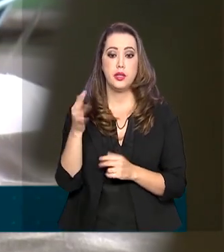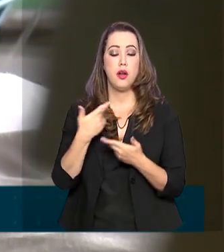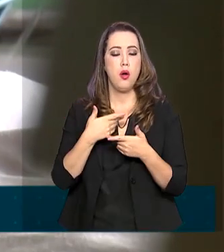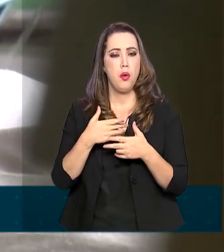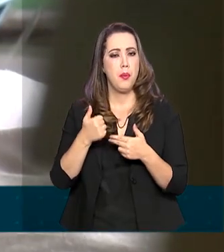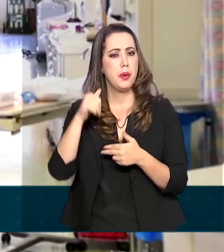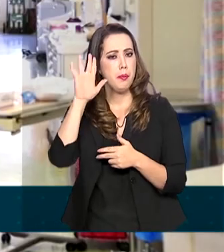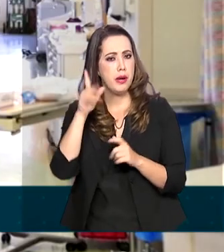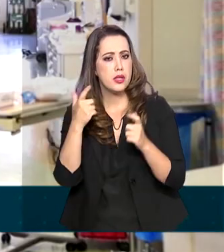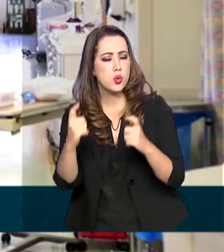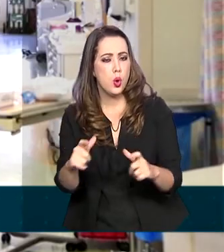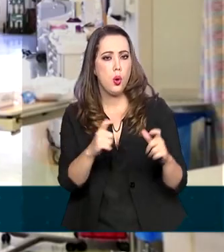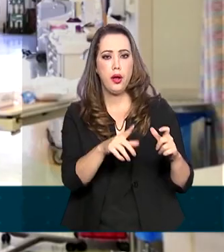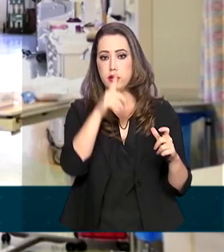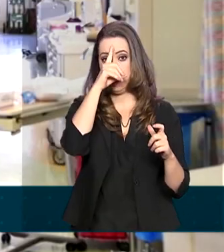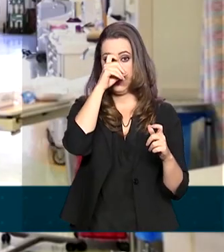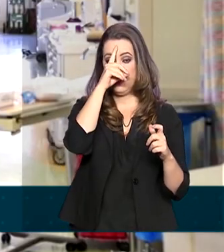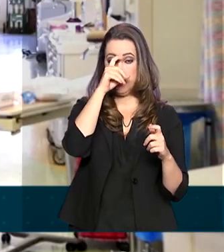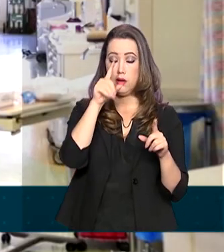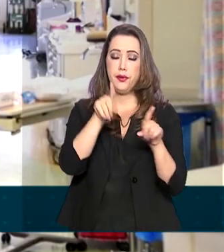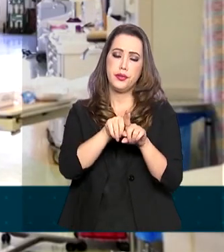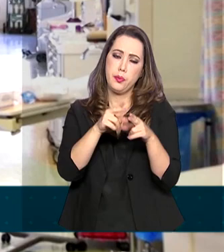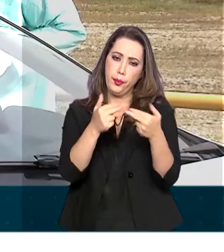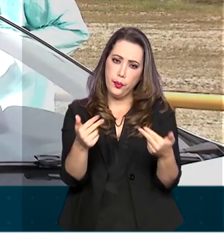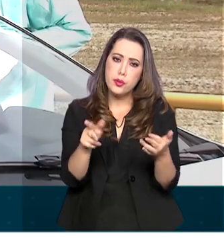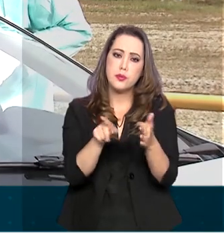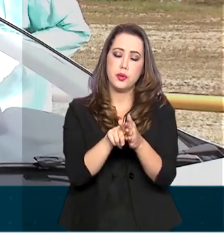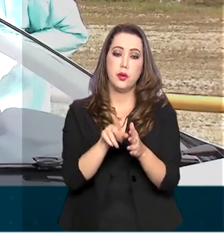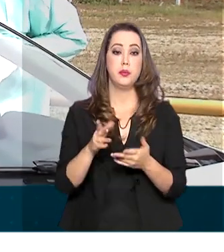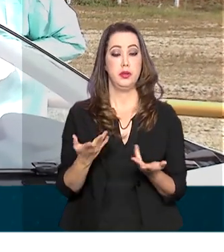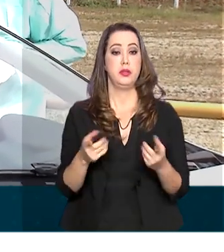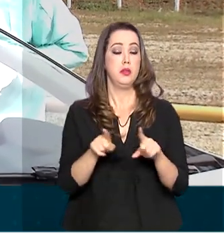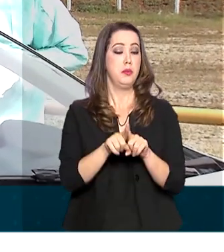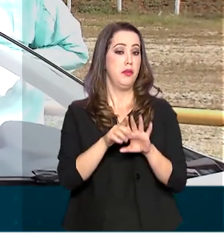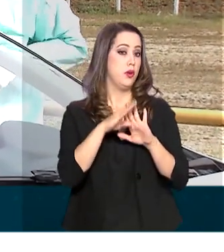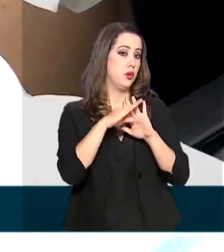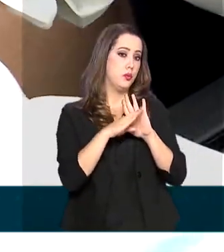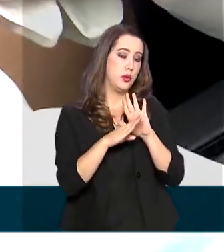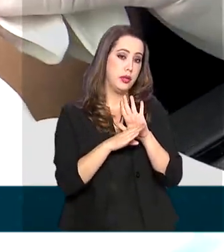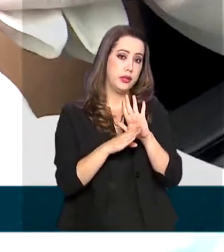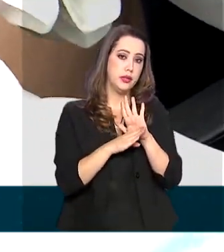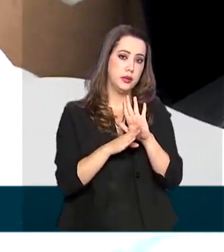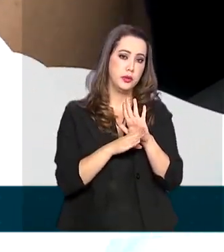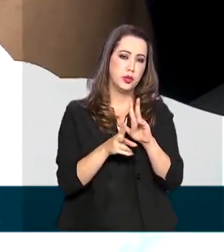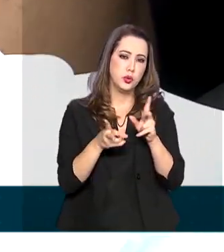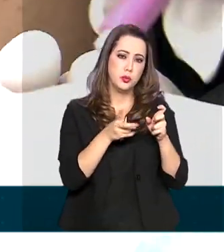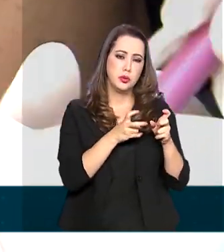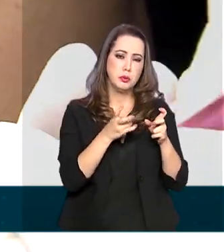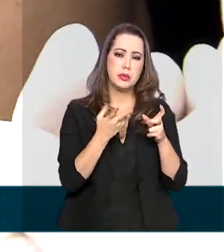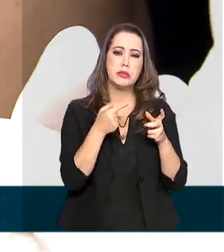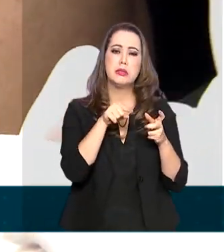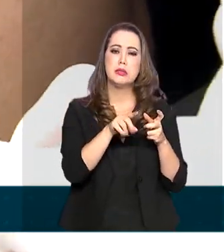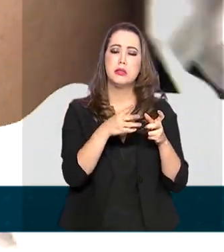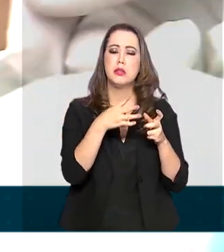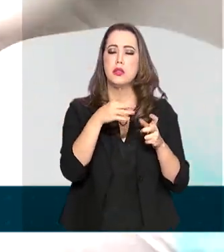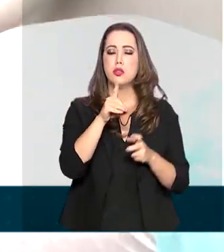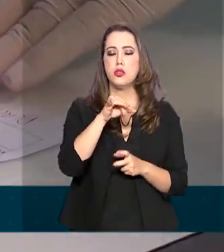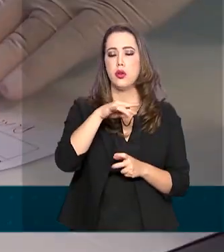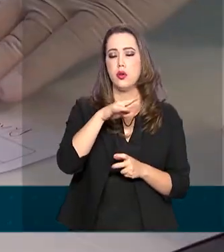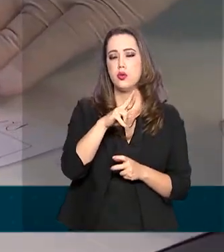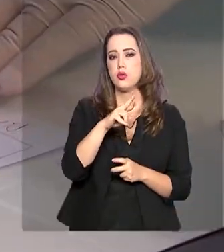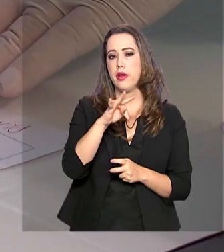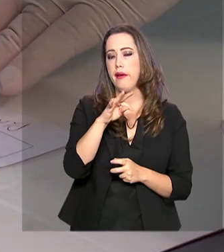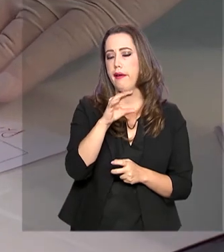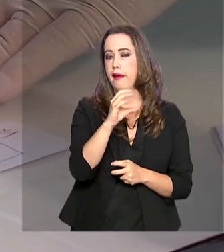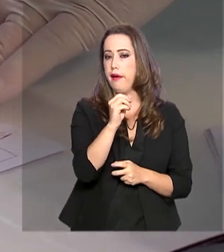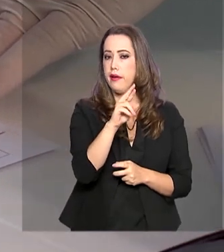equipamentos. O ministro também falou do programa Diagnosticar, que vai realizar testes em 46 milhões de pessoas.